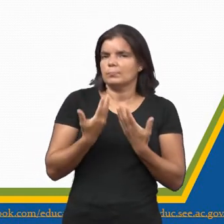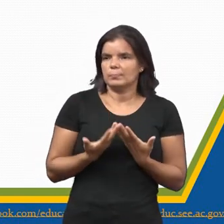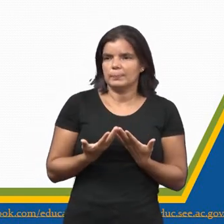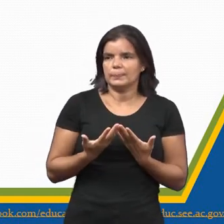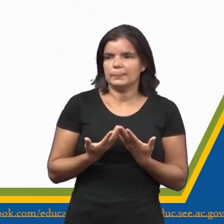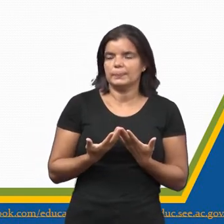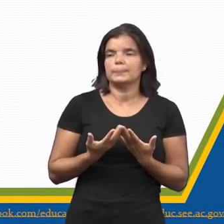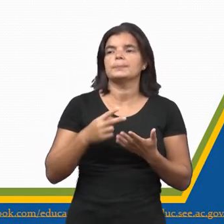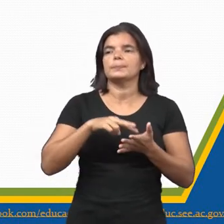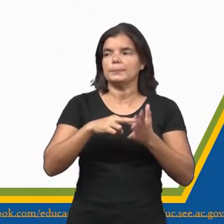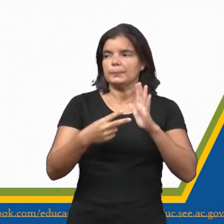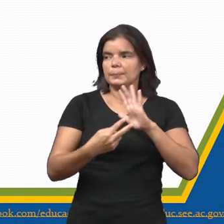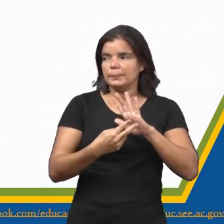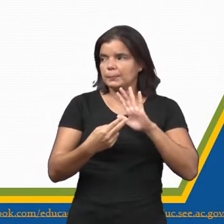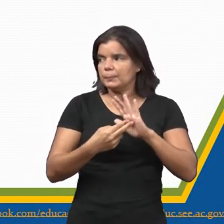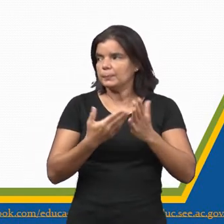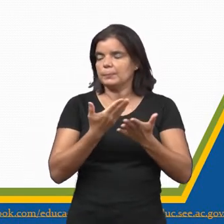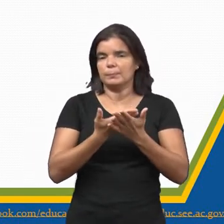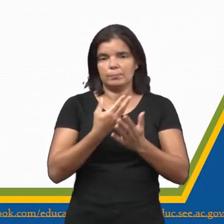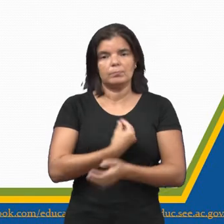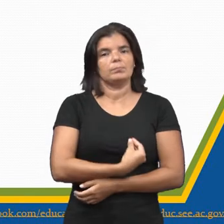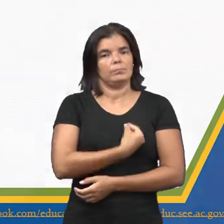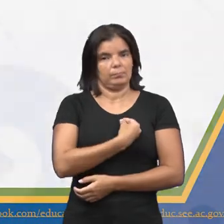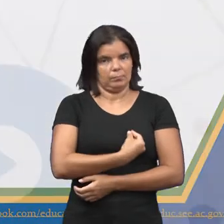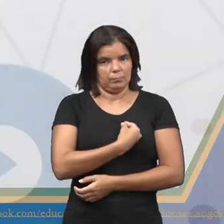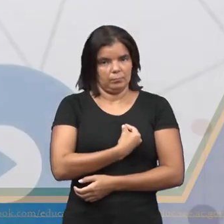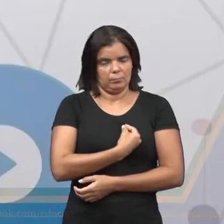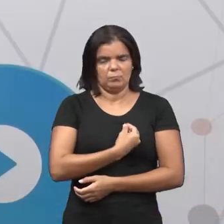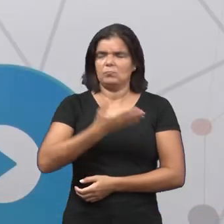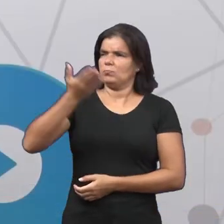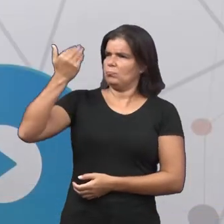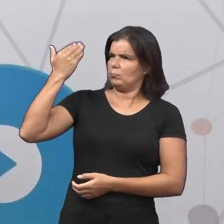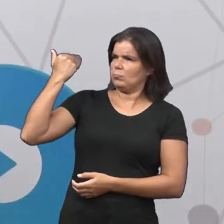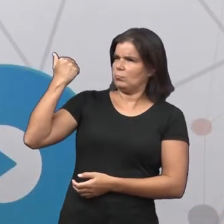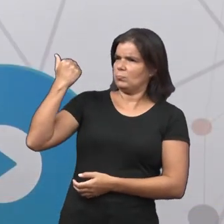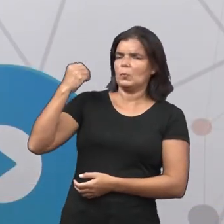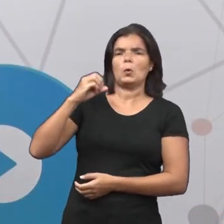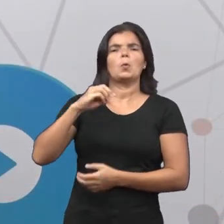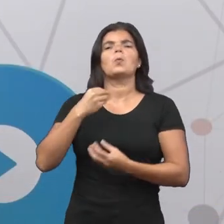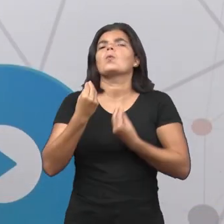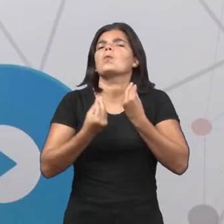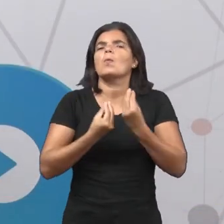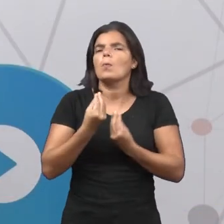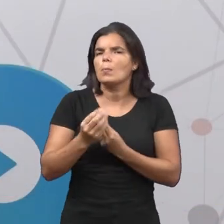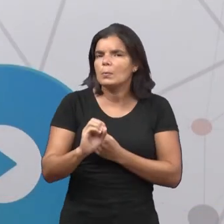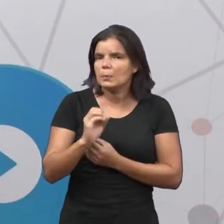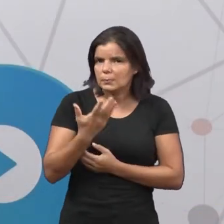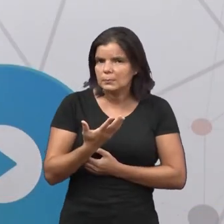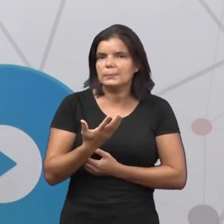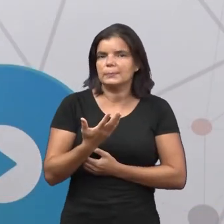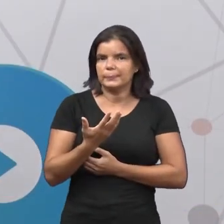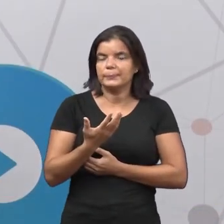seja, o movimento estudantil existiu, existe, mas que ações consideráveis nós podemos